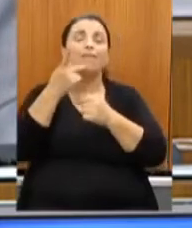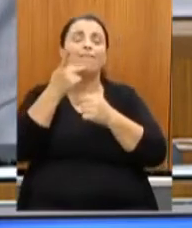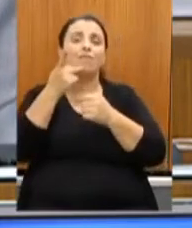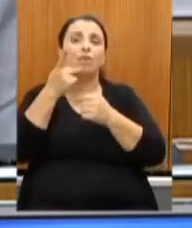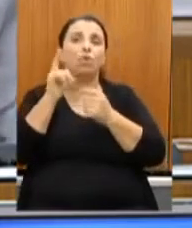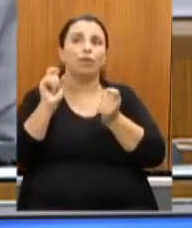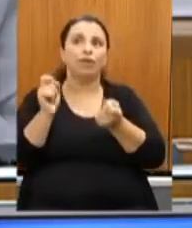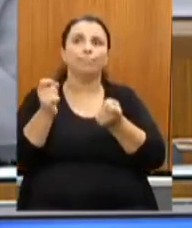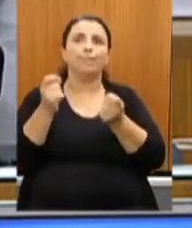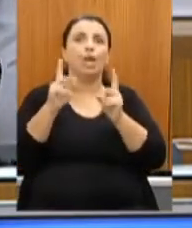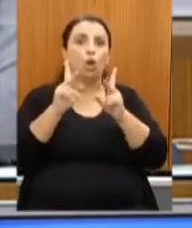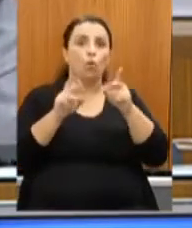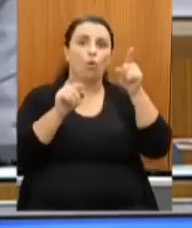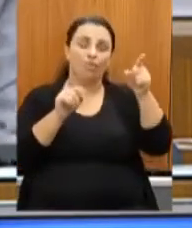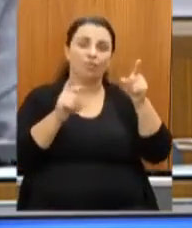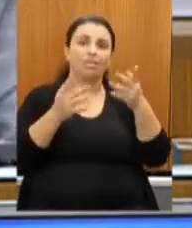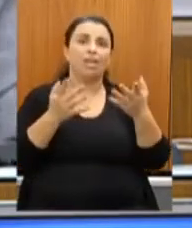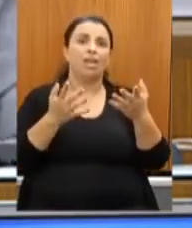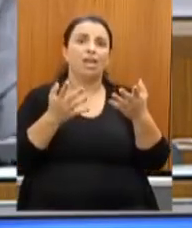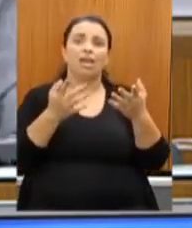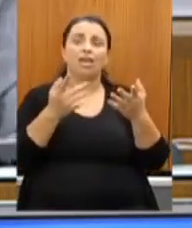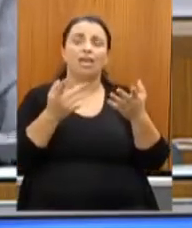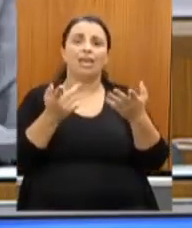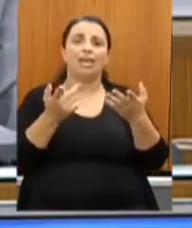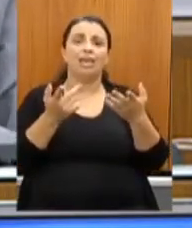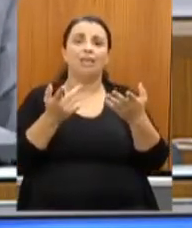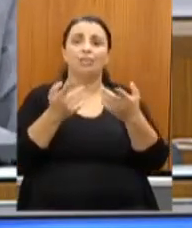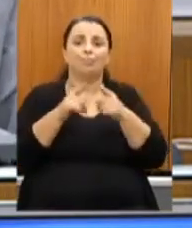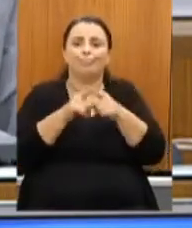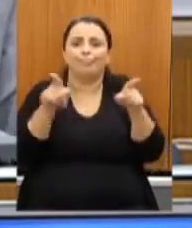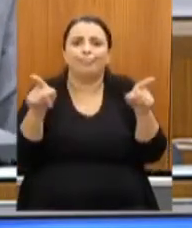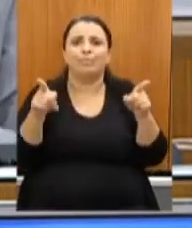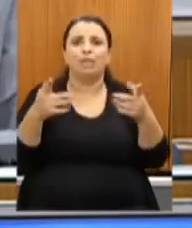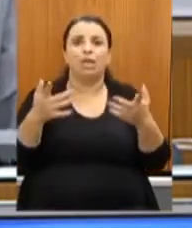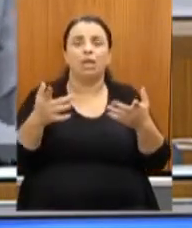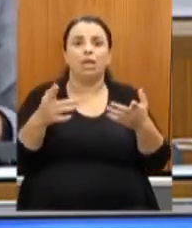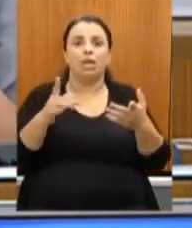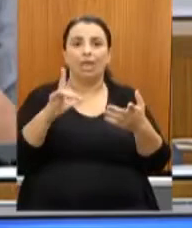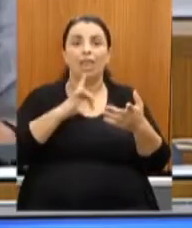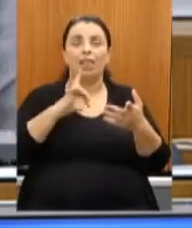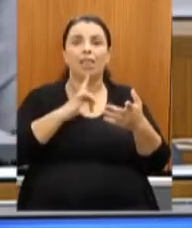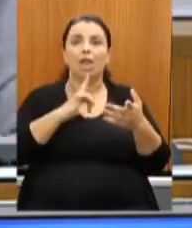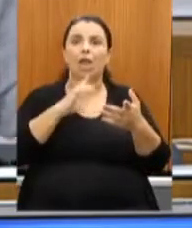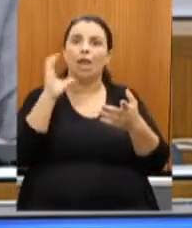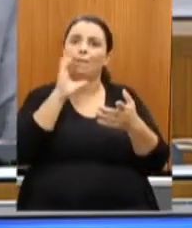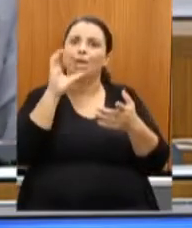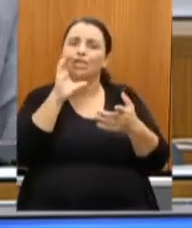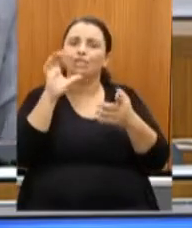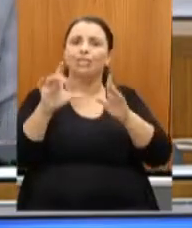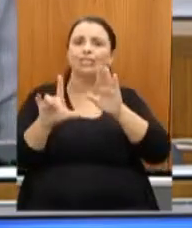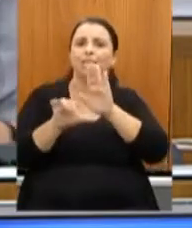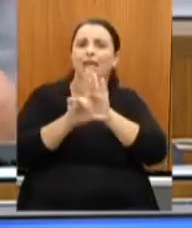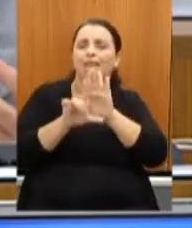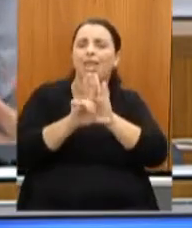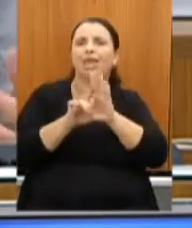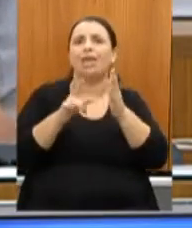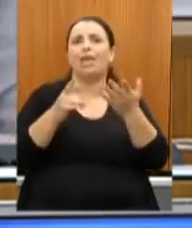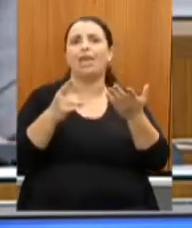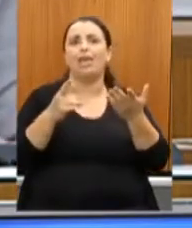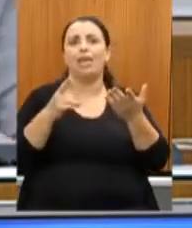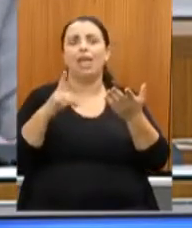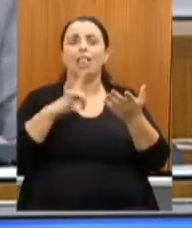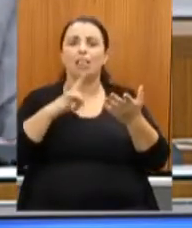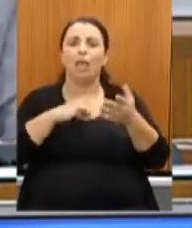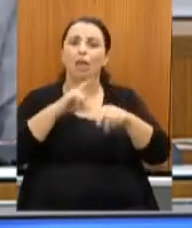sobretudo, diante do arcabouço legal que nós temos da emergência da lei ou de estarmos num